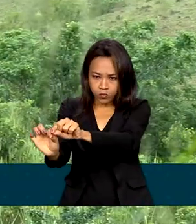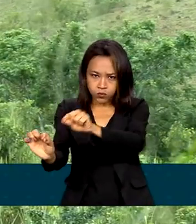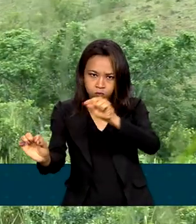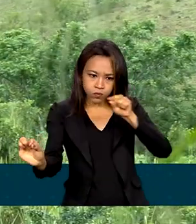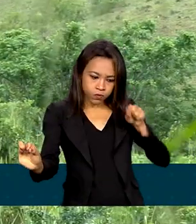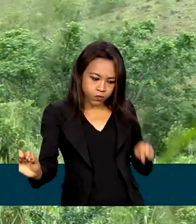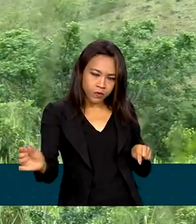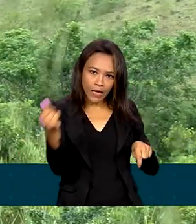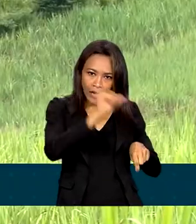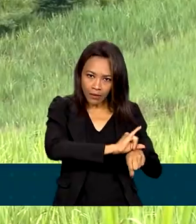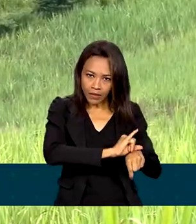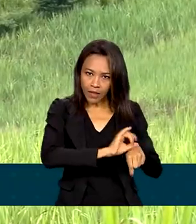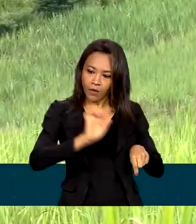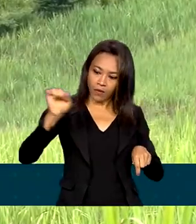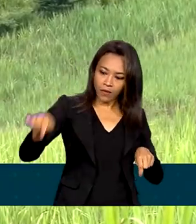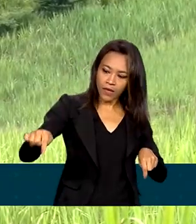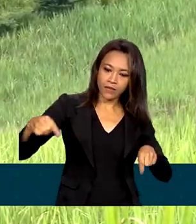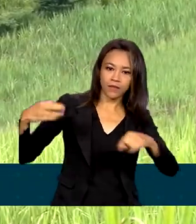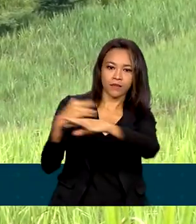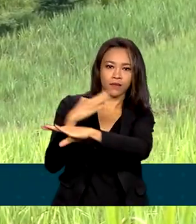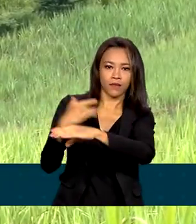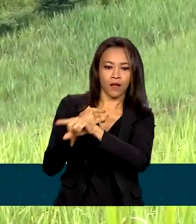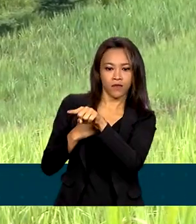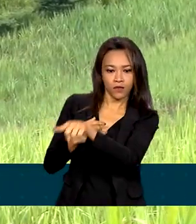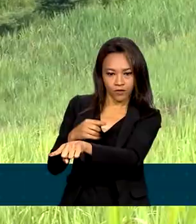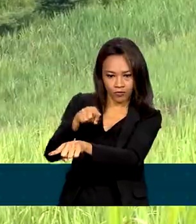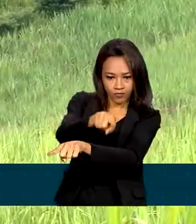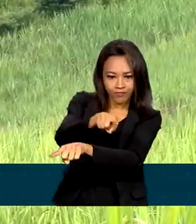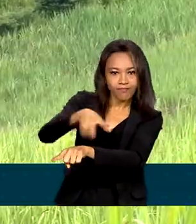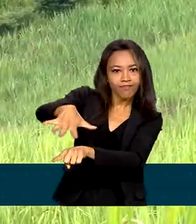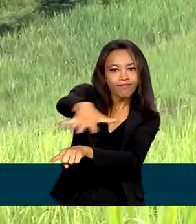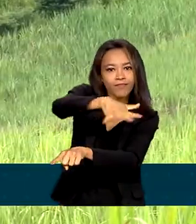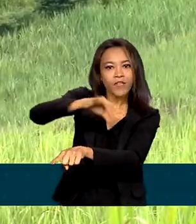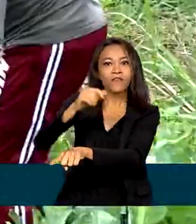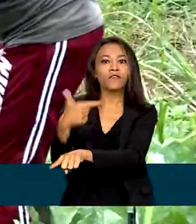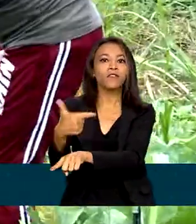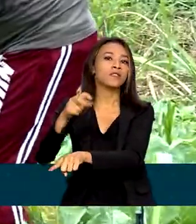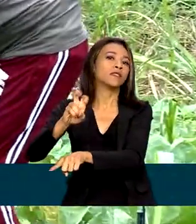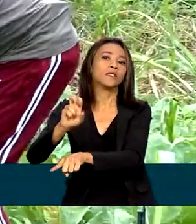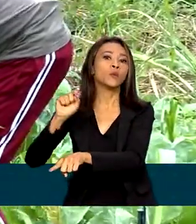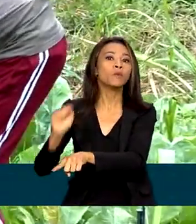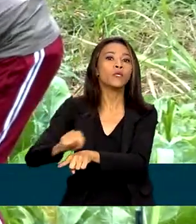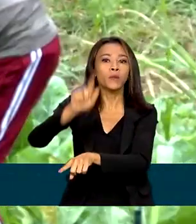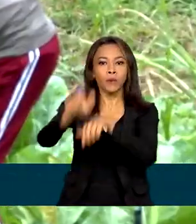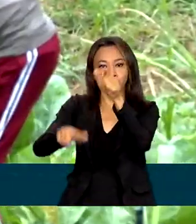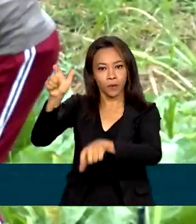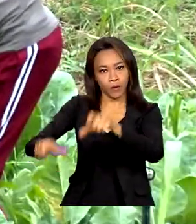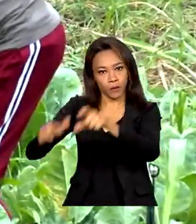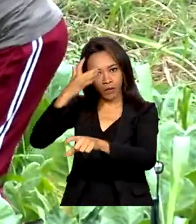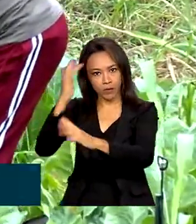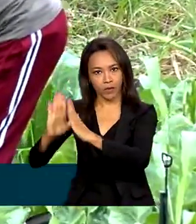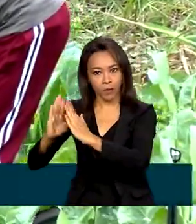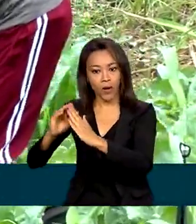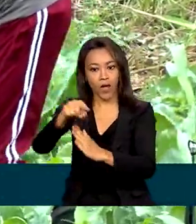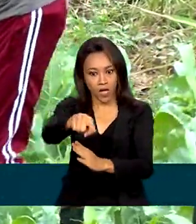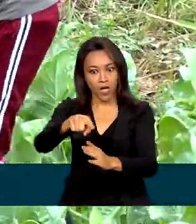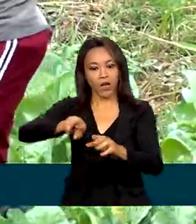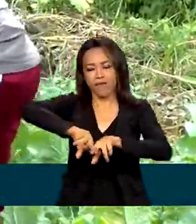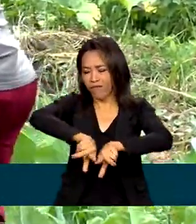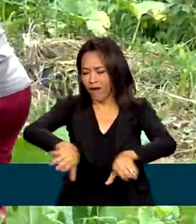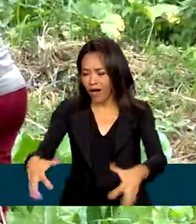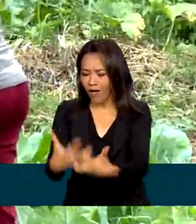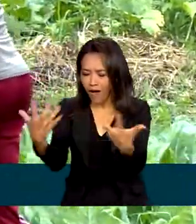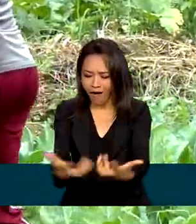município pernambucano de Lagoa de Itaenga, que tem 25 mil habitantes, Damião produz vários tipos de hortaliças,